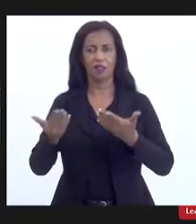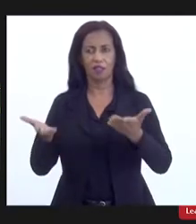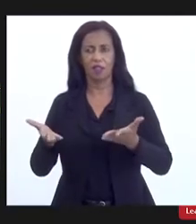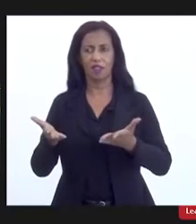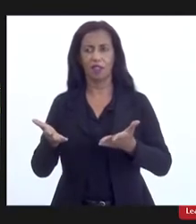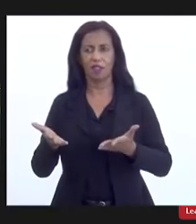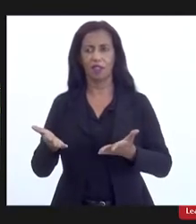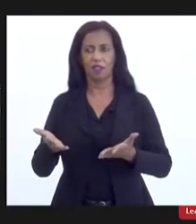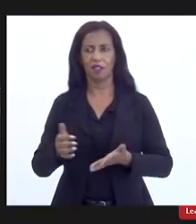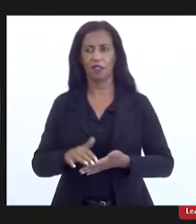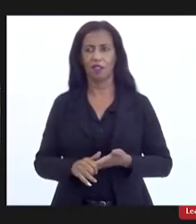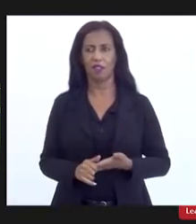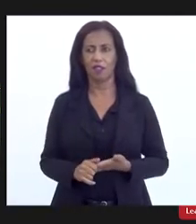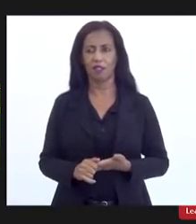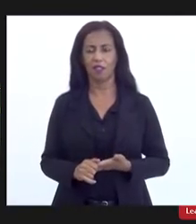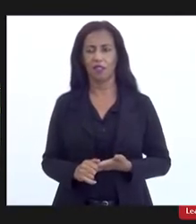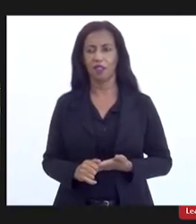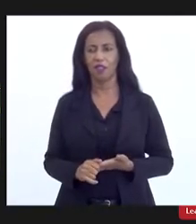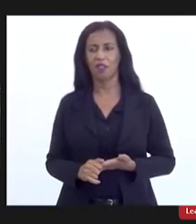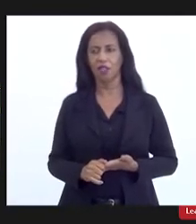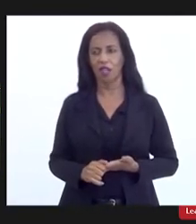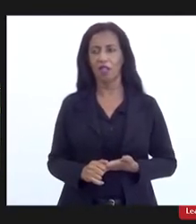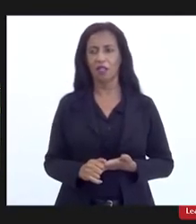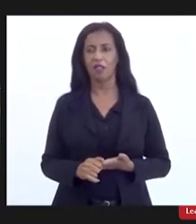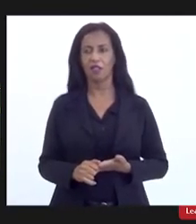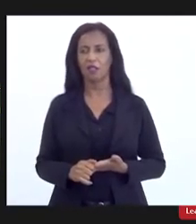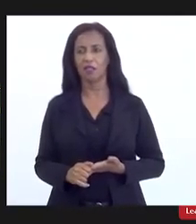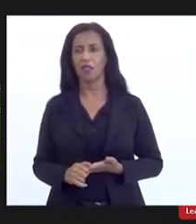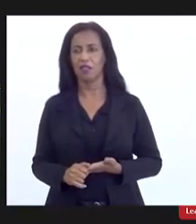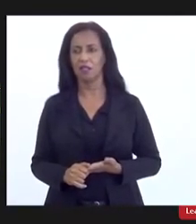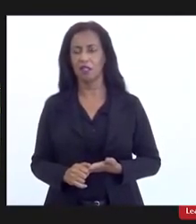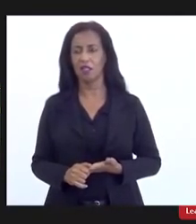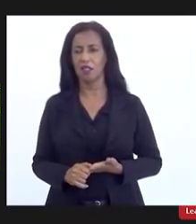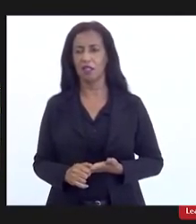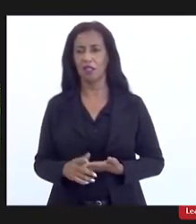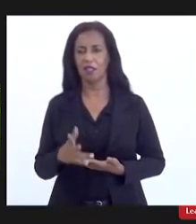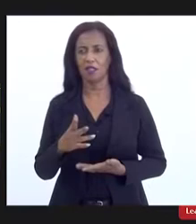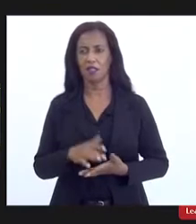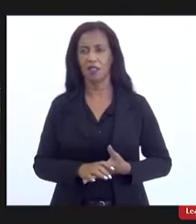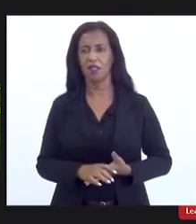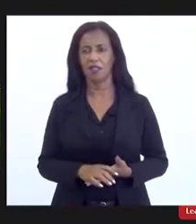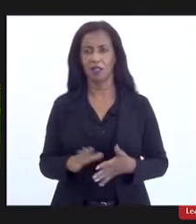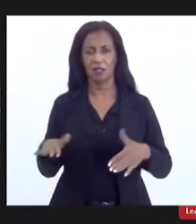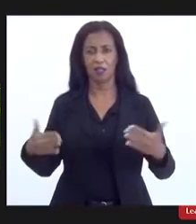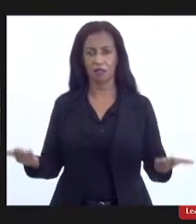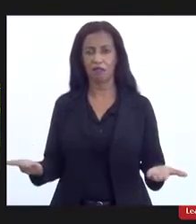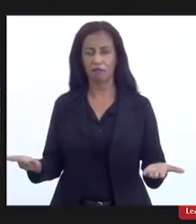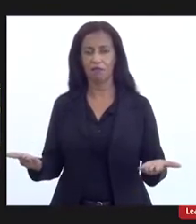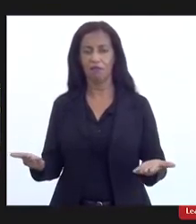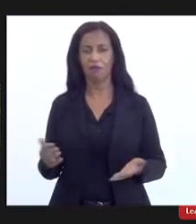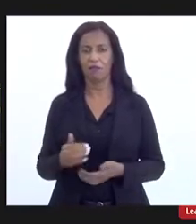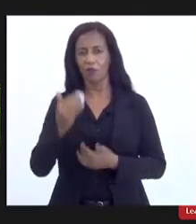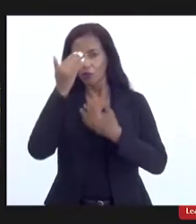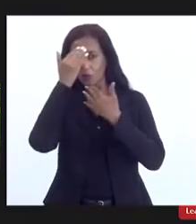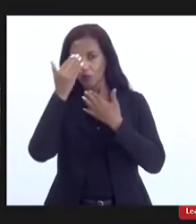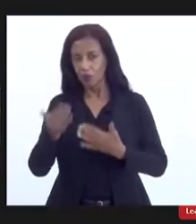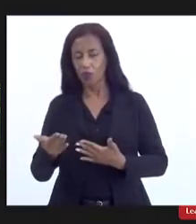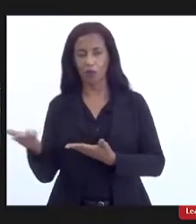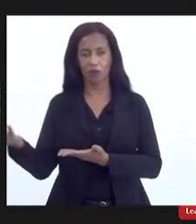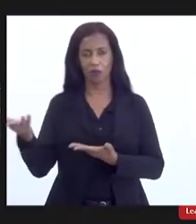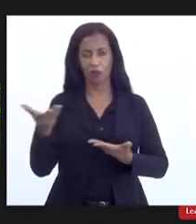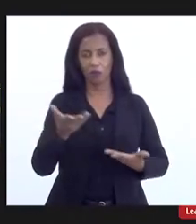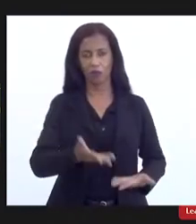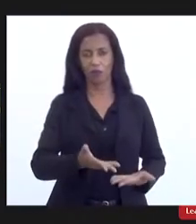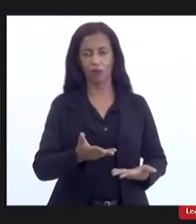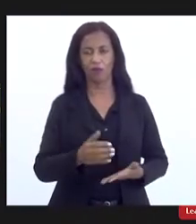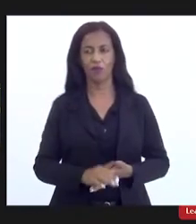Legislativa, engrandece o Parlamento Fluminense. Então, muito obrigado pelo convite,